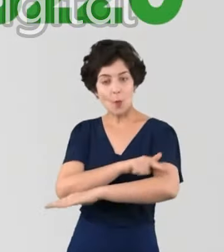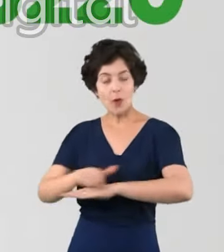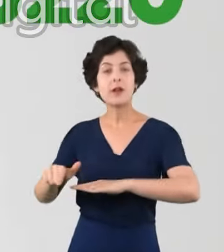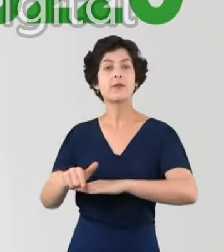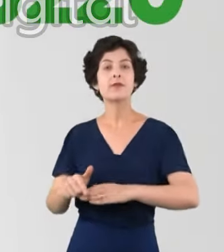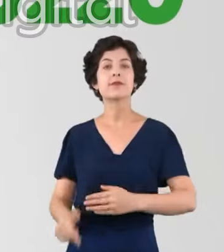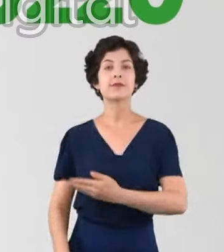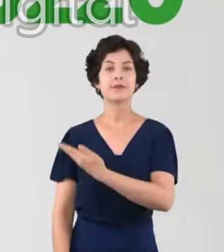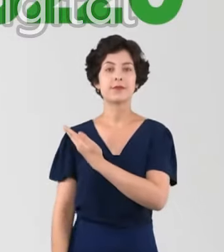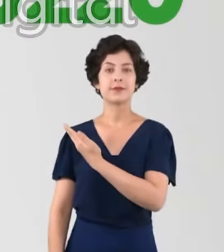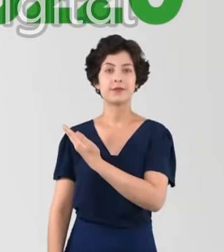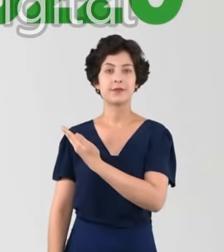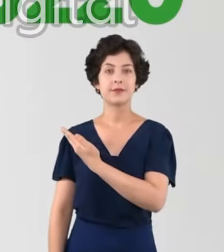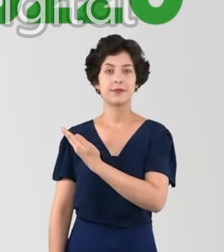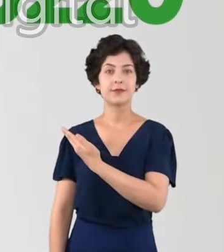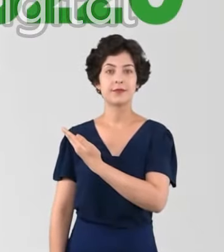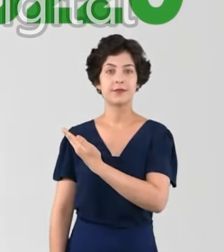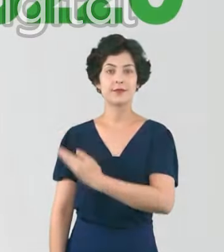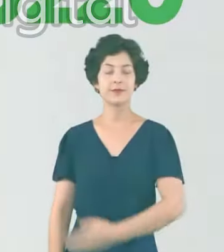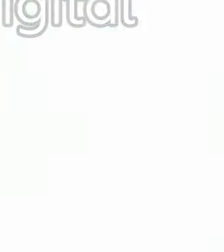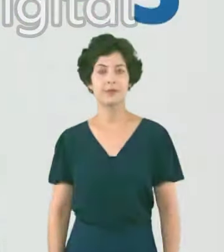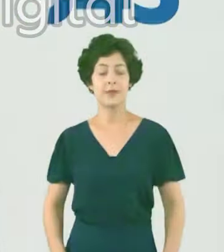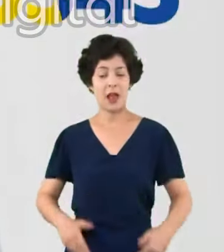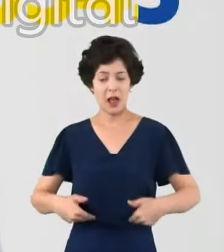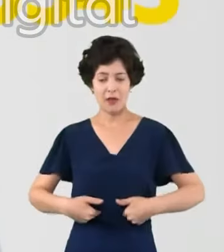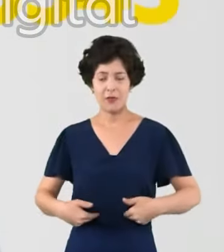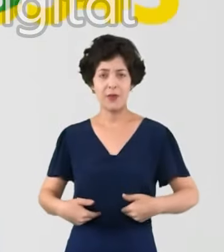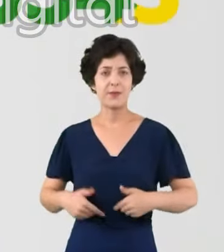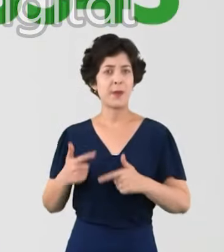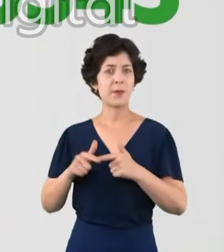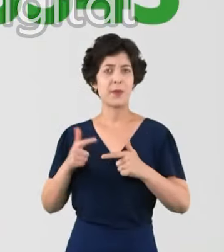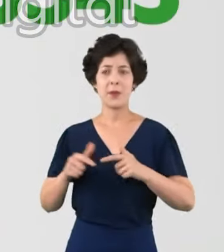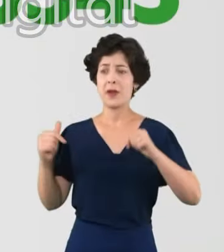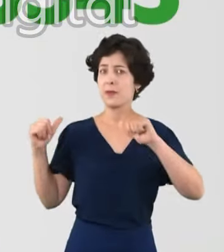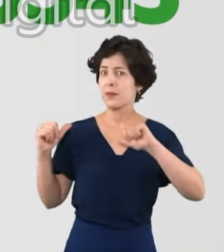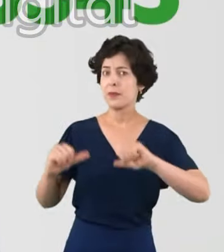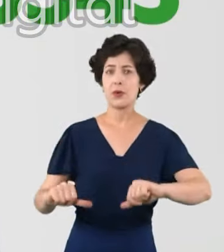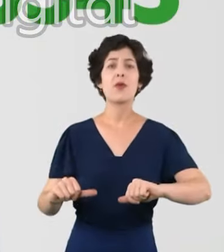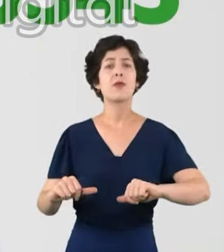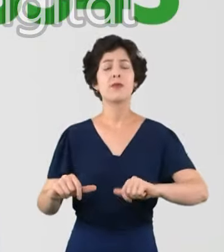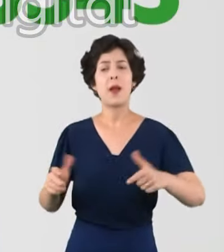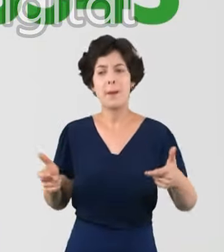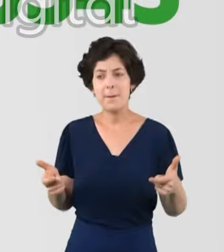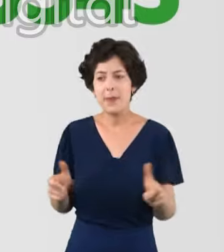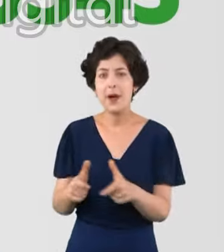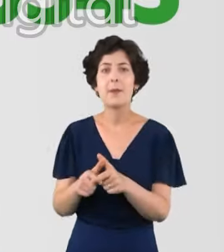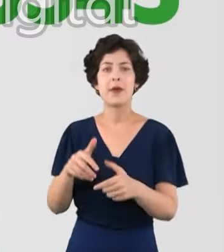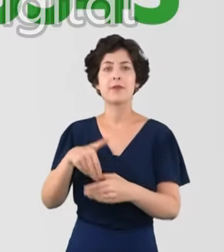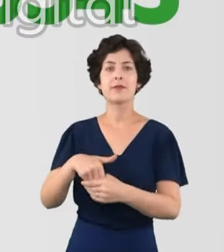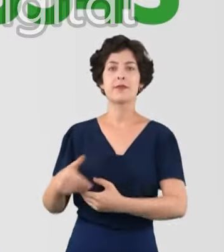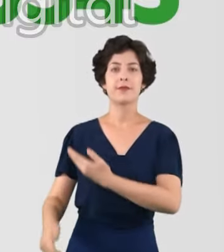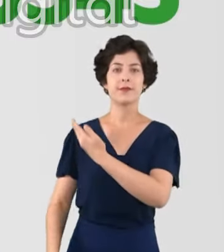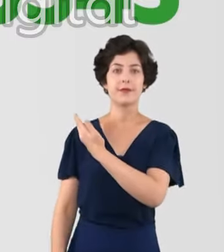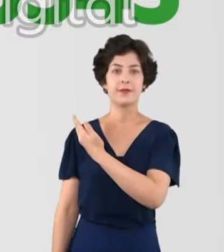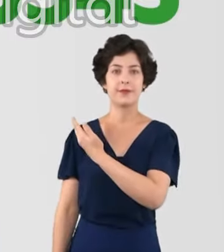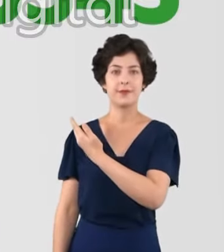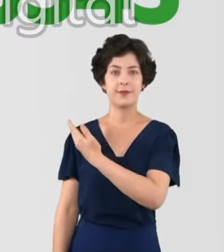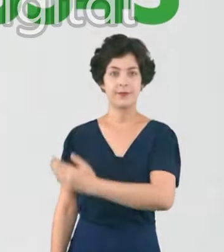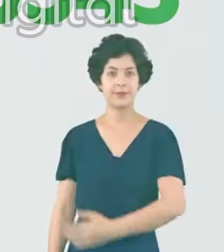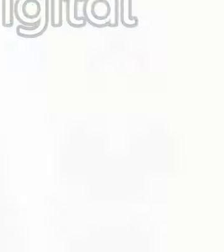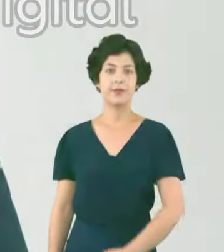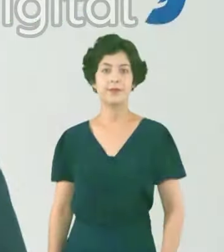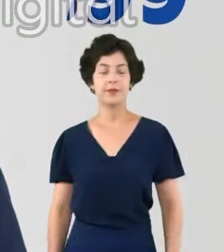asfalto. Conte comigo. Ricardo Augusto, 25-220. A fome é o pior câncer da humanidade. Vou combater esse mal. Silvia Sol, 25